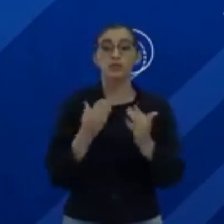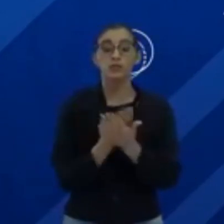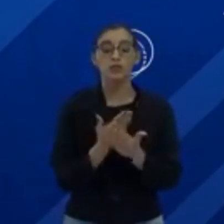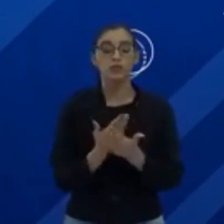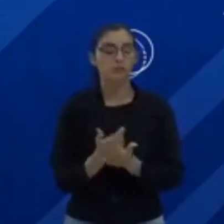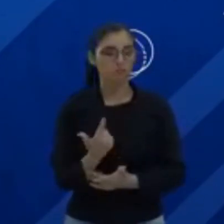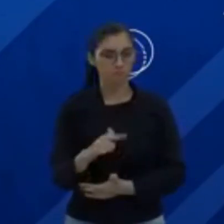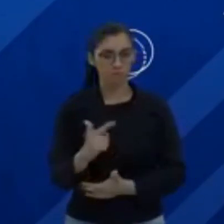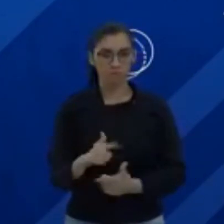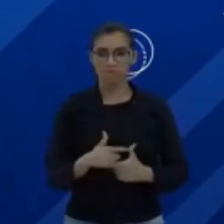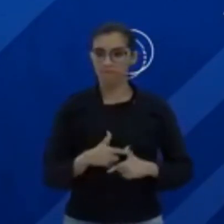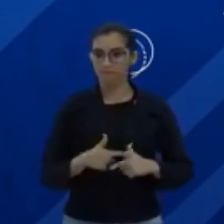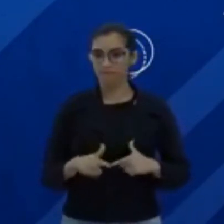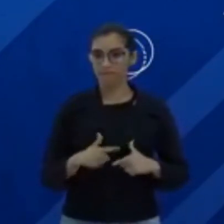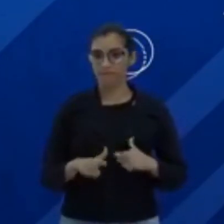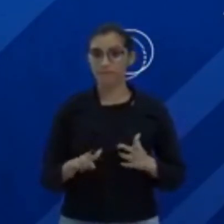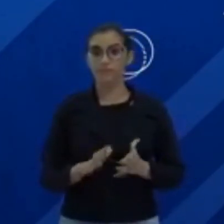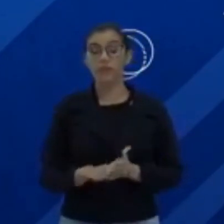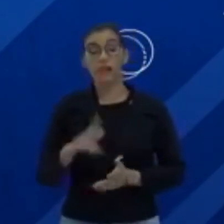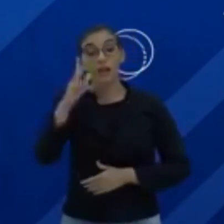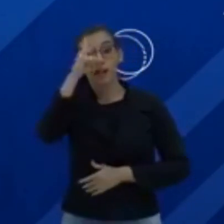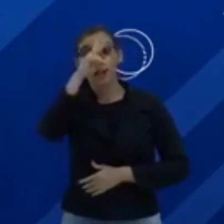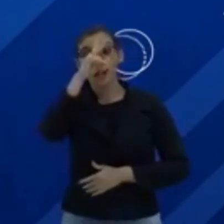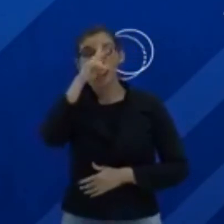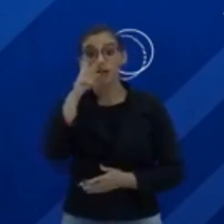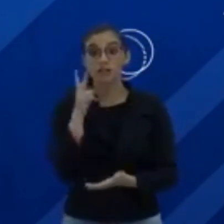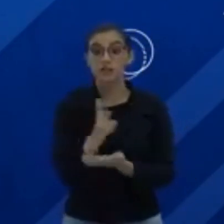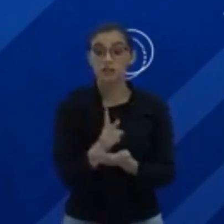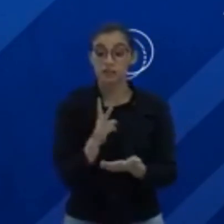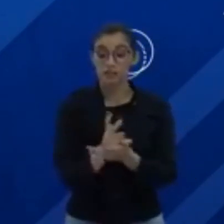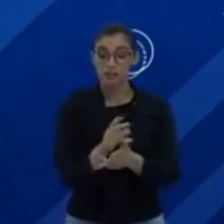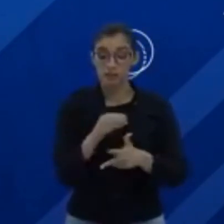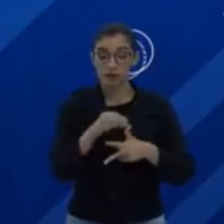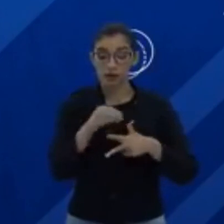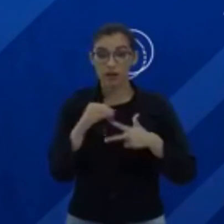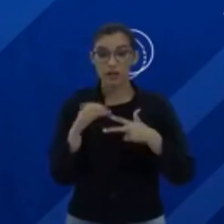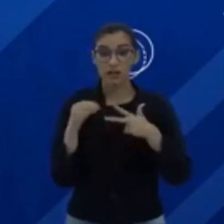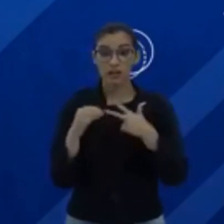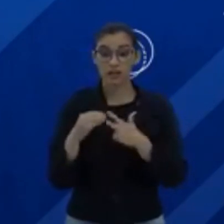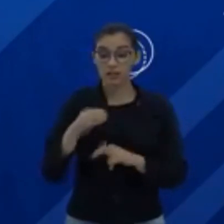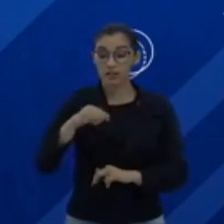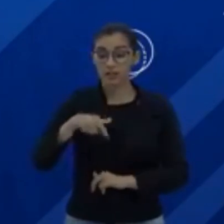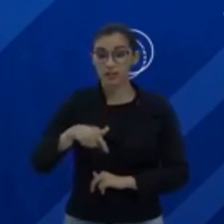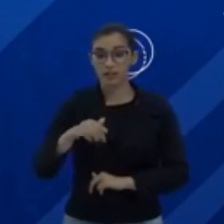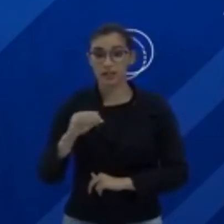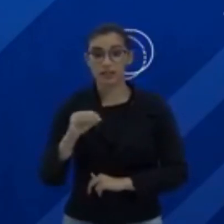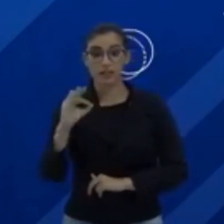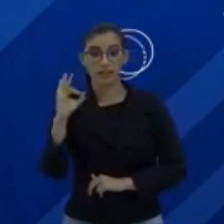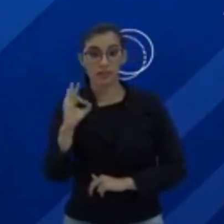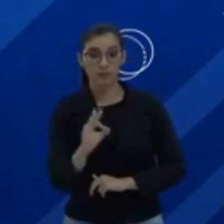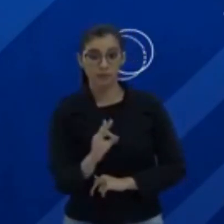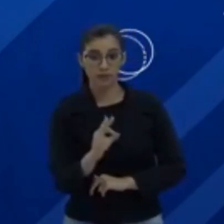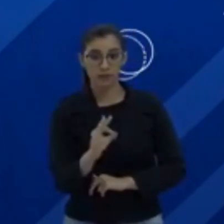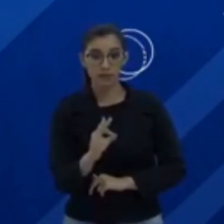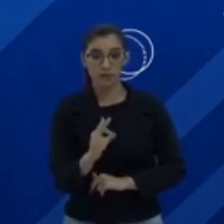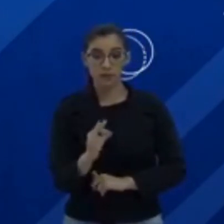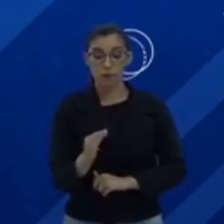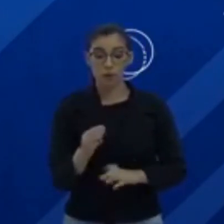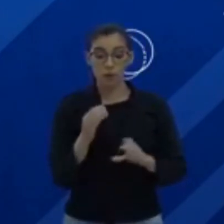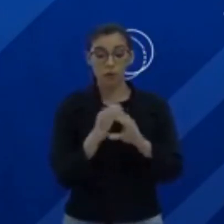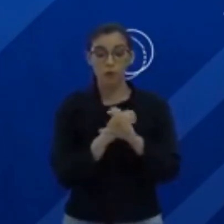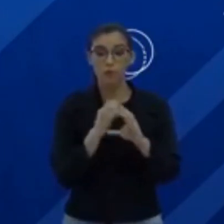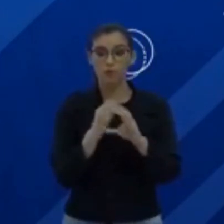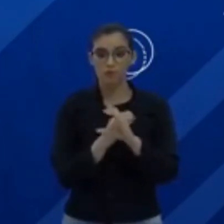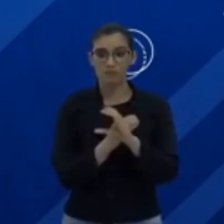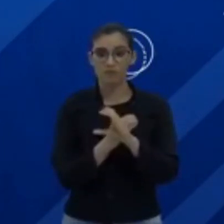problema, tá ok? Certo? E lembrando sempre que o Enem corresponde a 70% do ensino fundamental, então é sempre